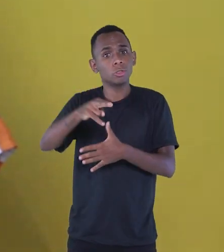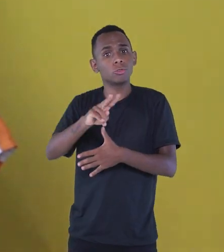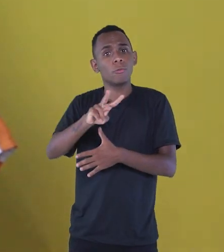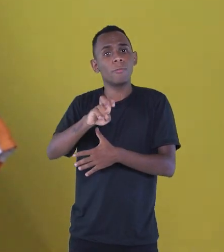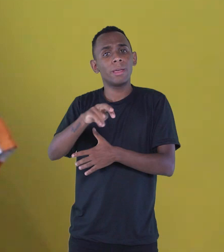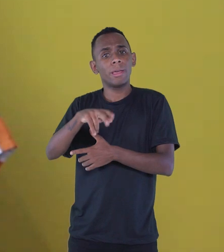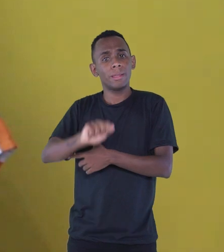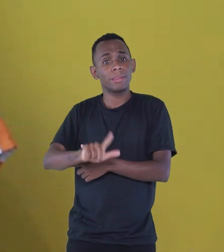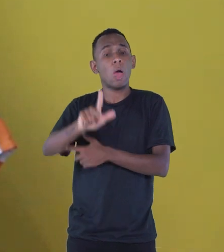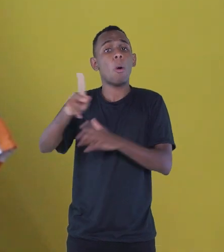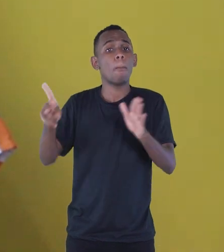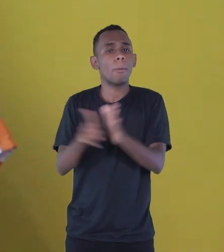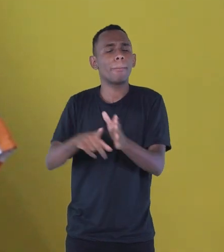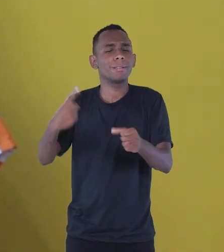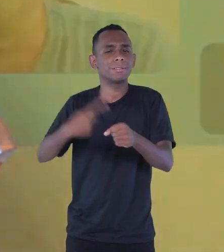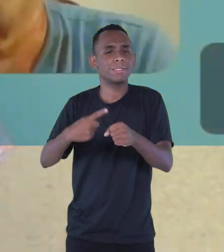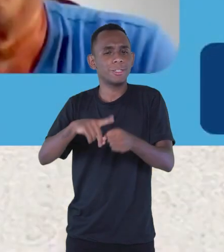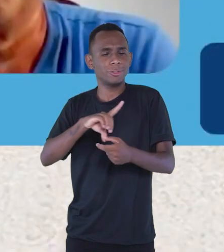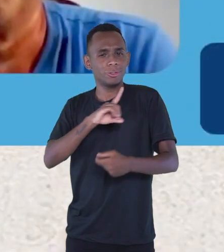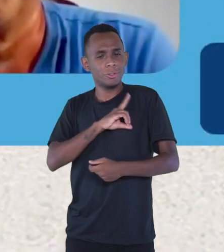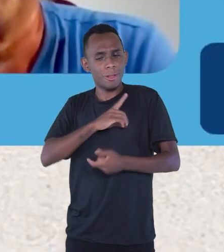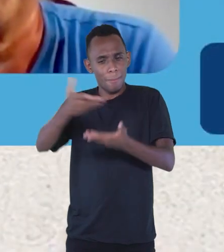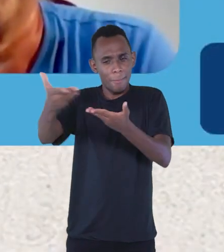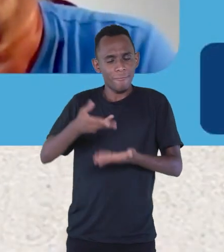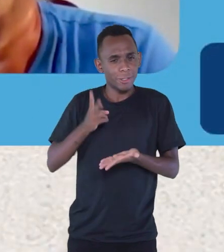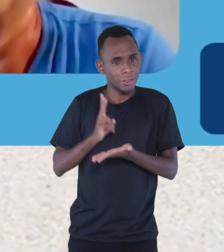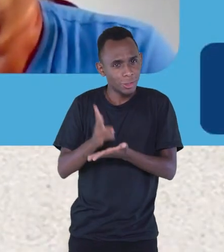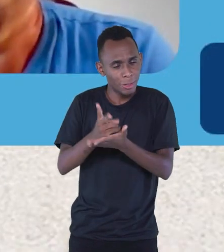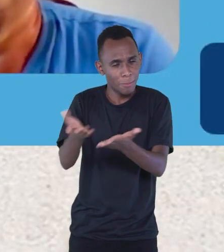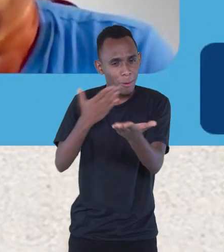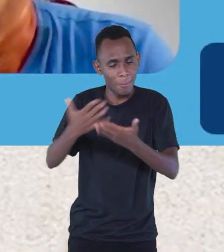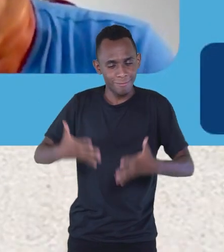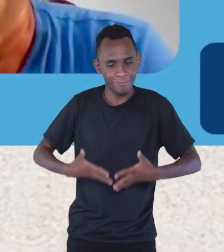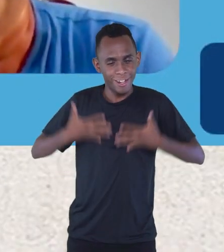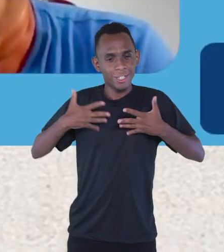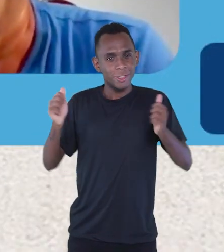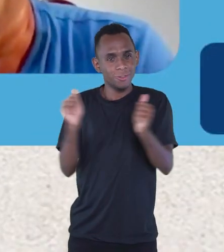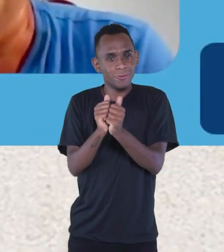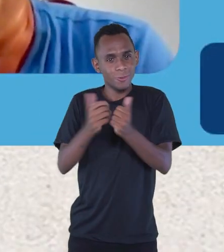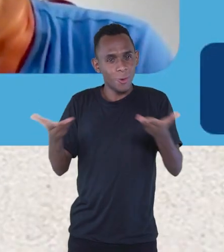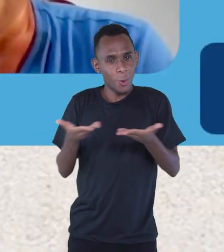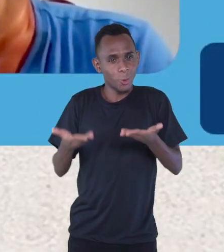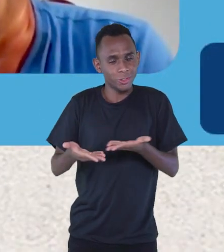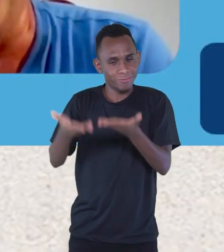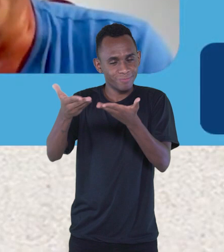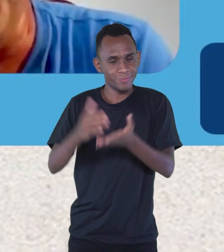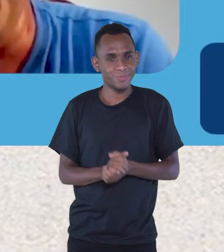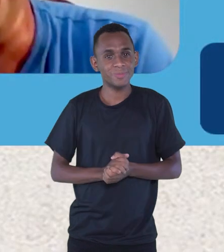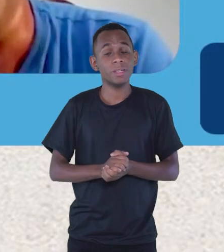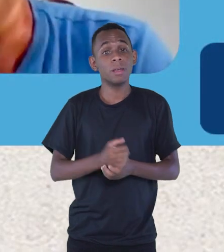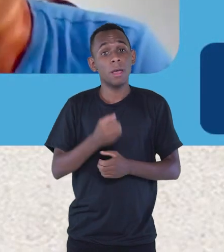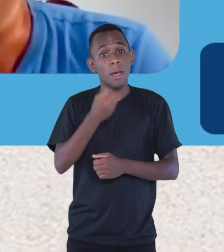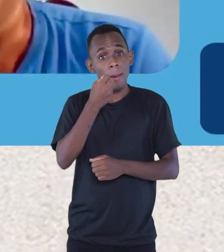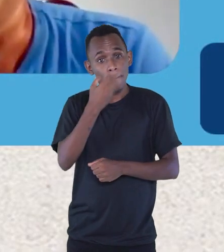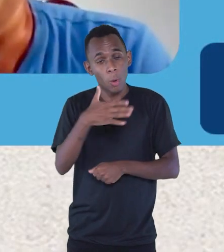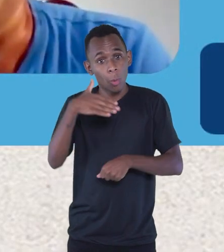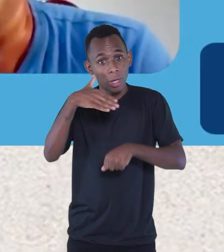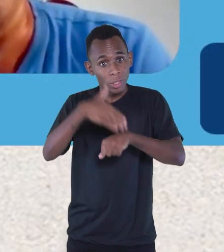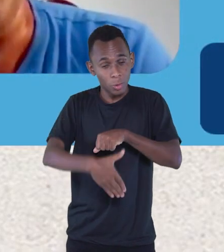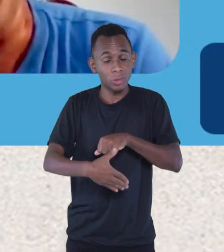Bernardes, de Divinópolis. Bem-vindo a Sempre um Papo, é uma alegria ter ele conosco aqui. Boa noite,